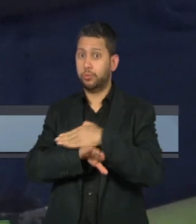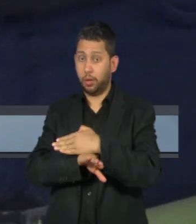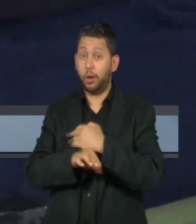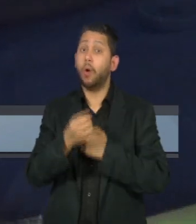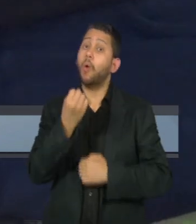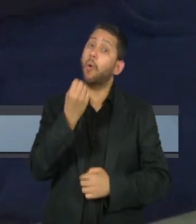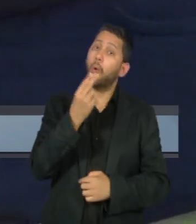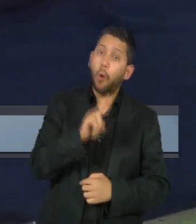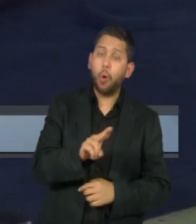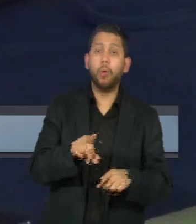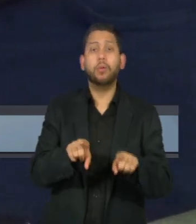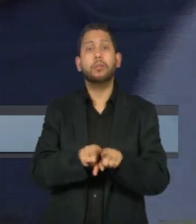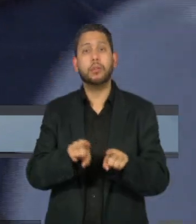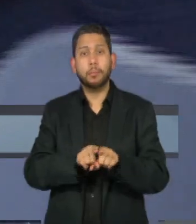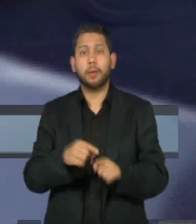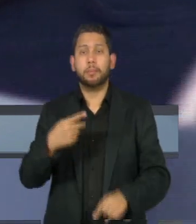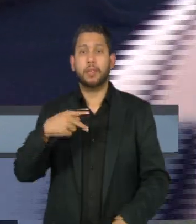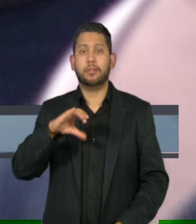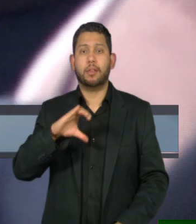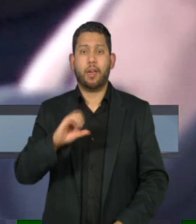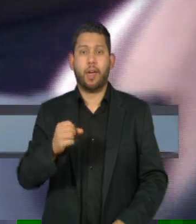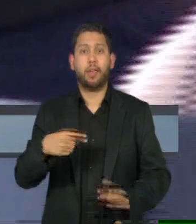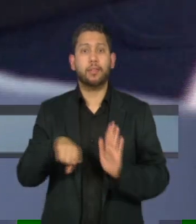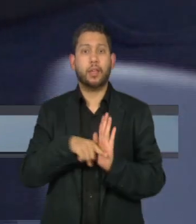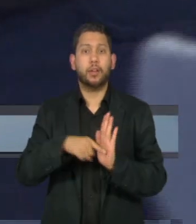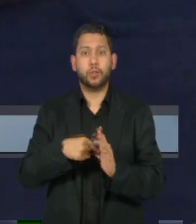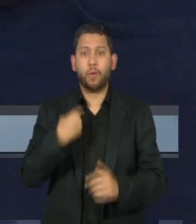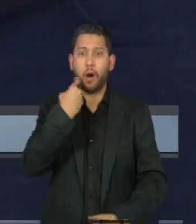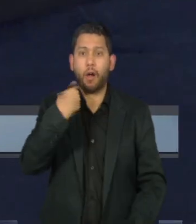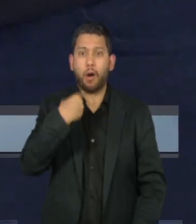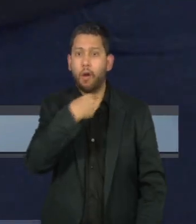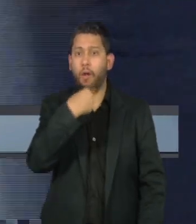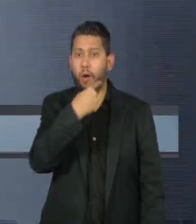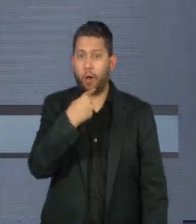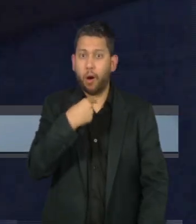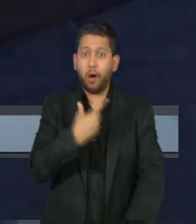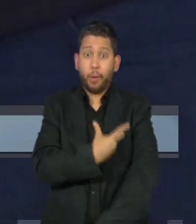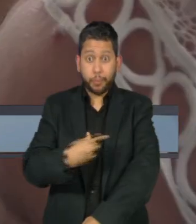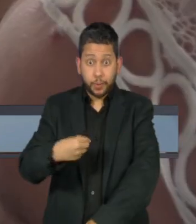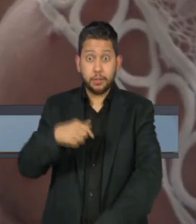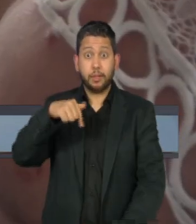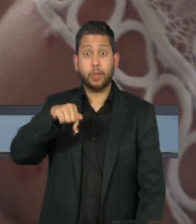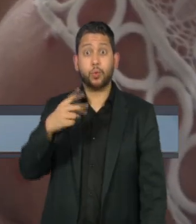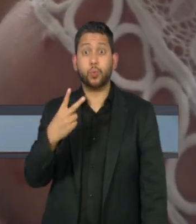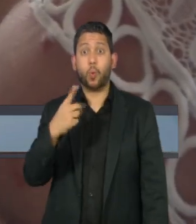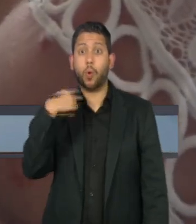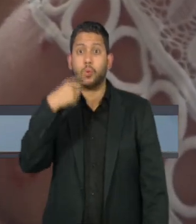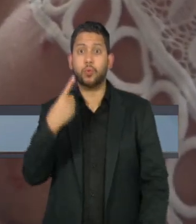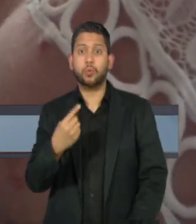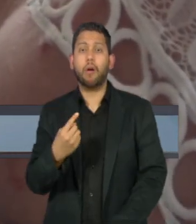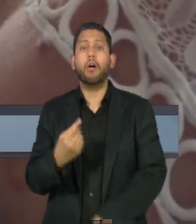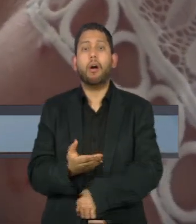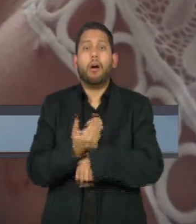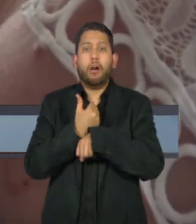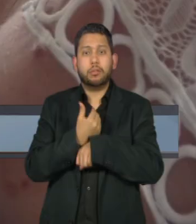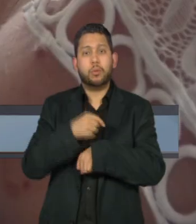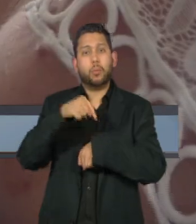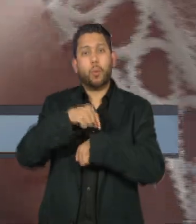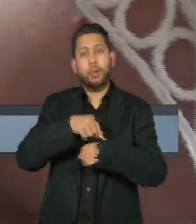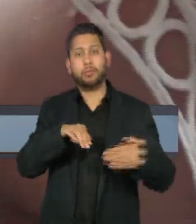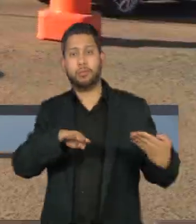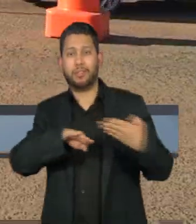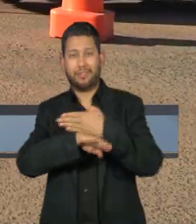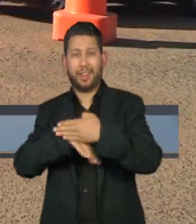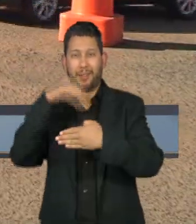território